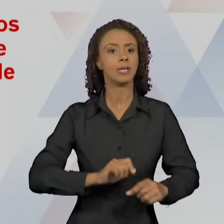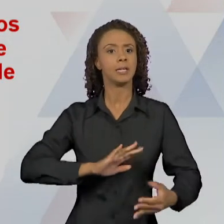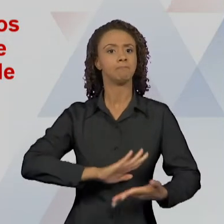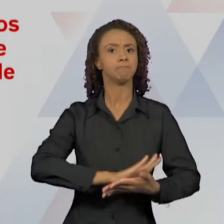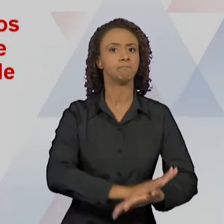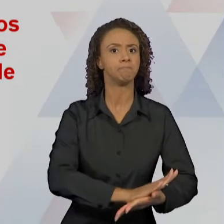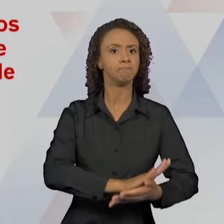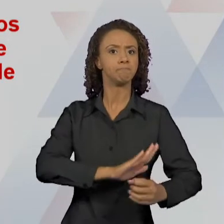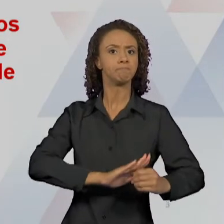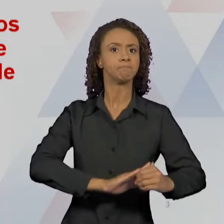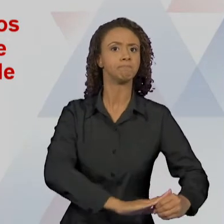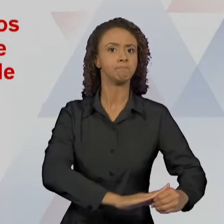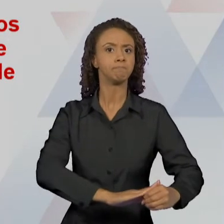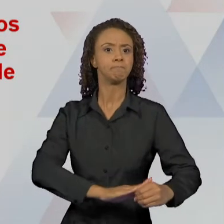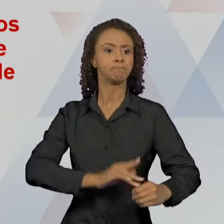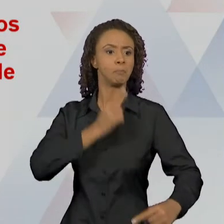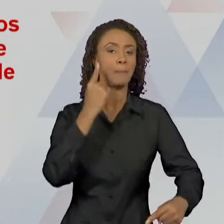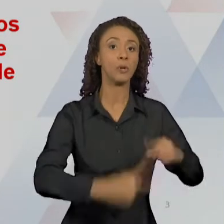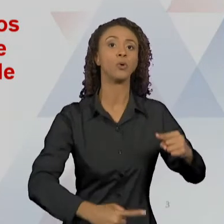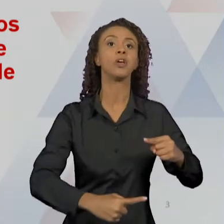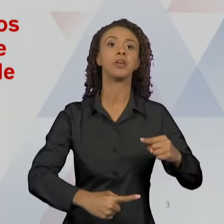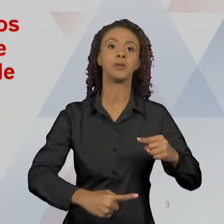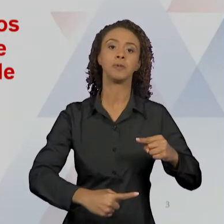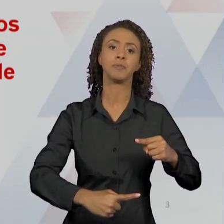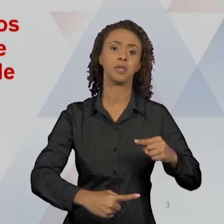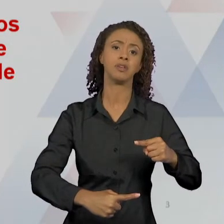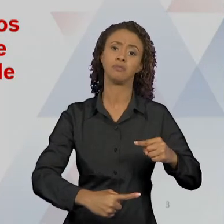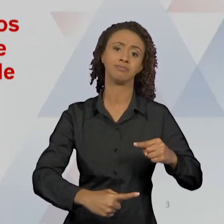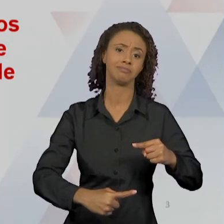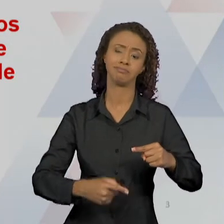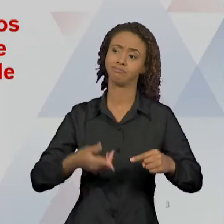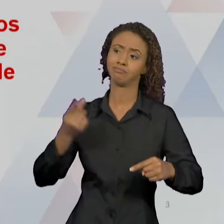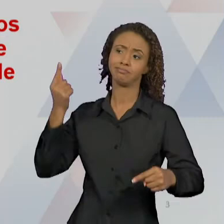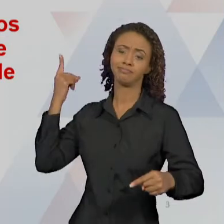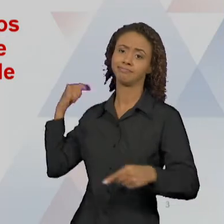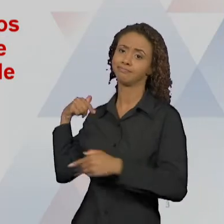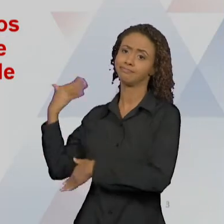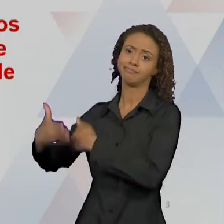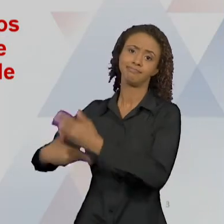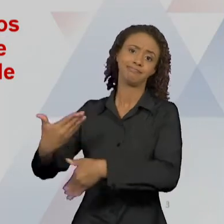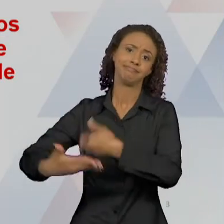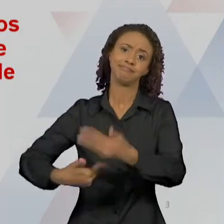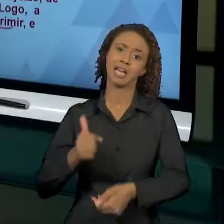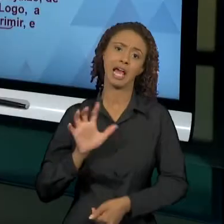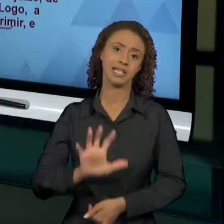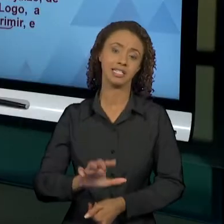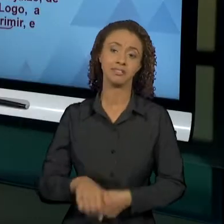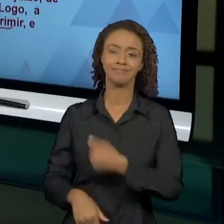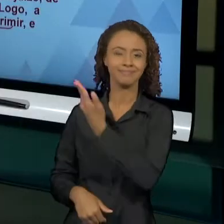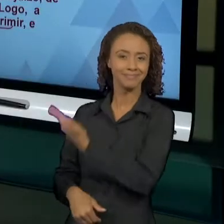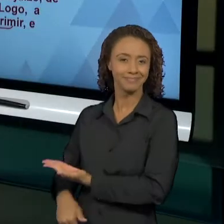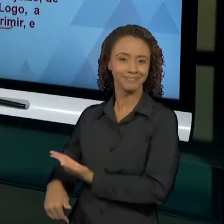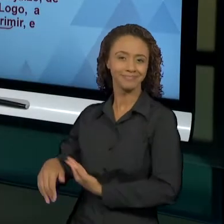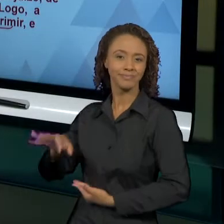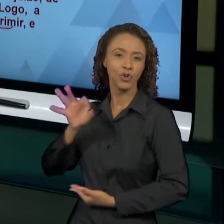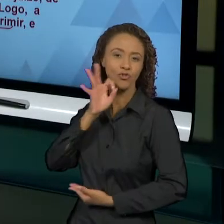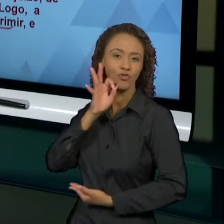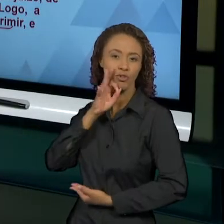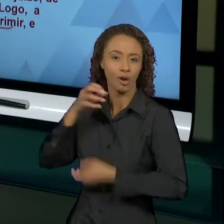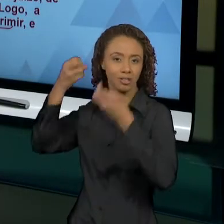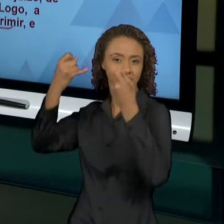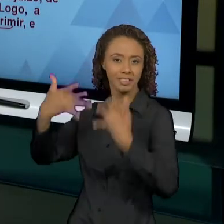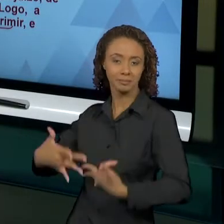e assim se fez em todos os tempos. Então, essa citação do Freud é algo muito